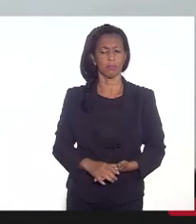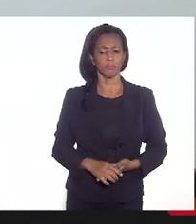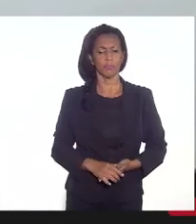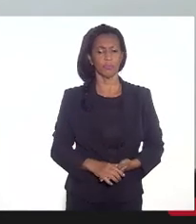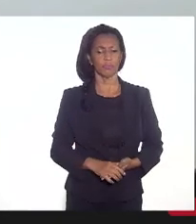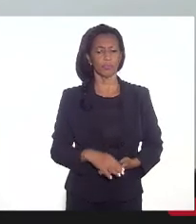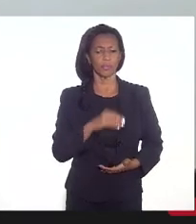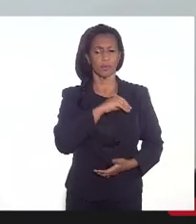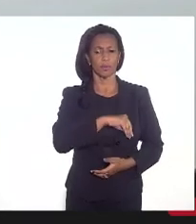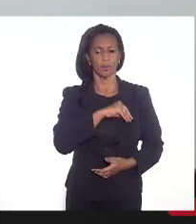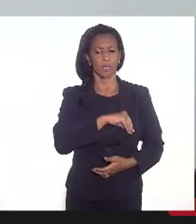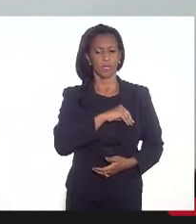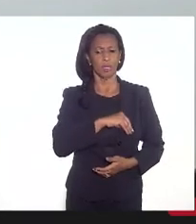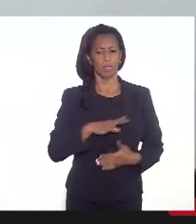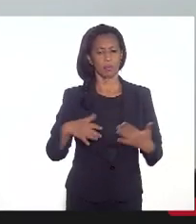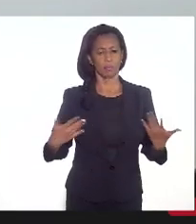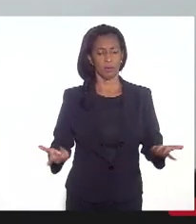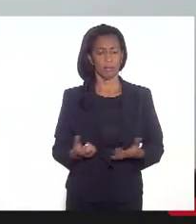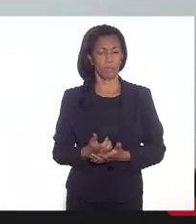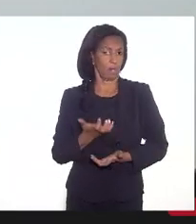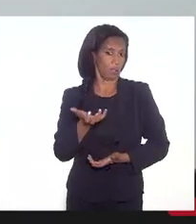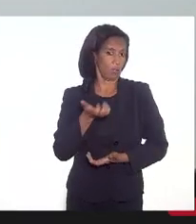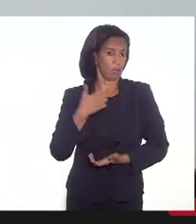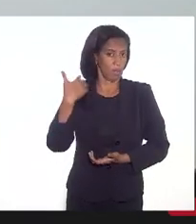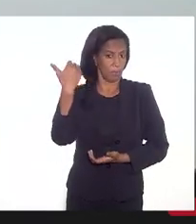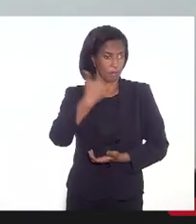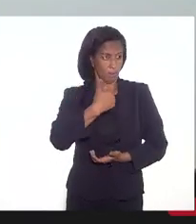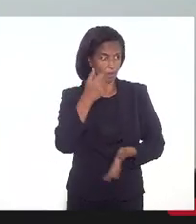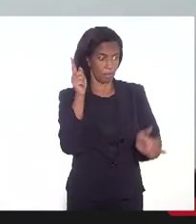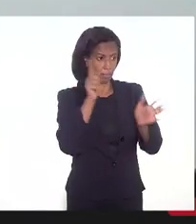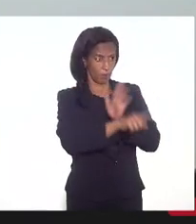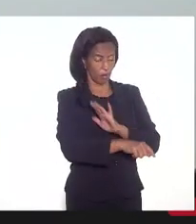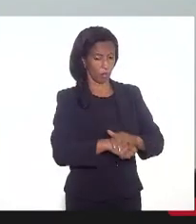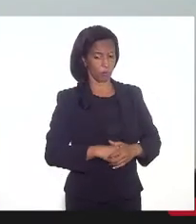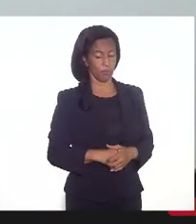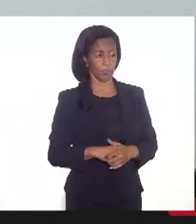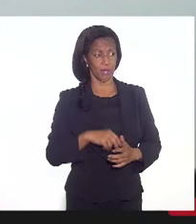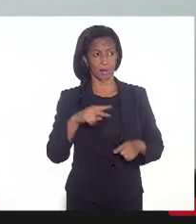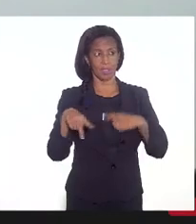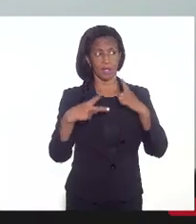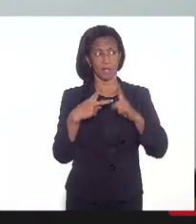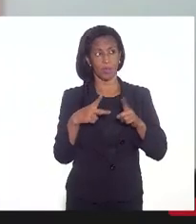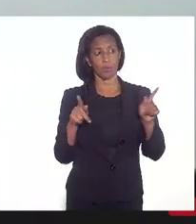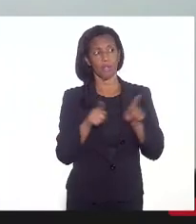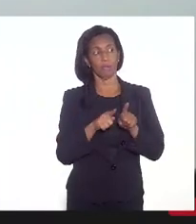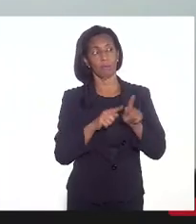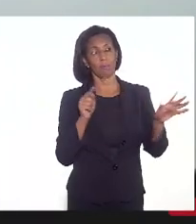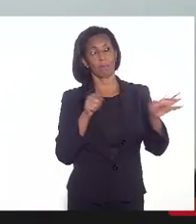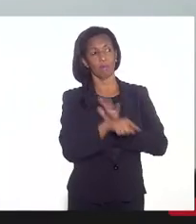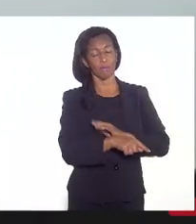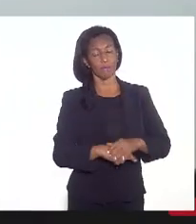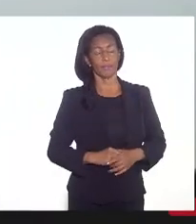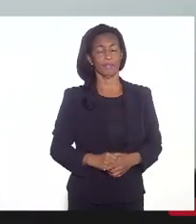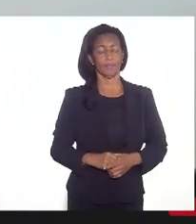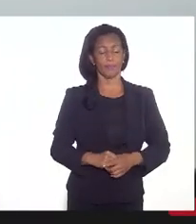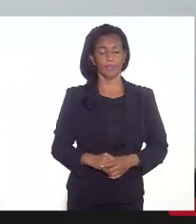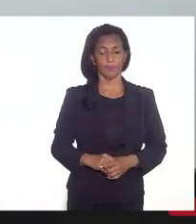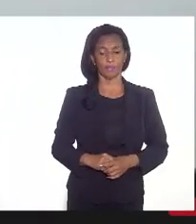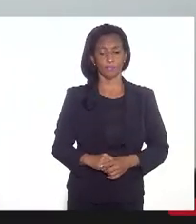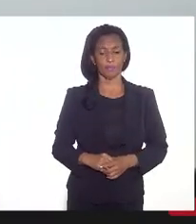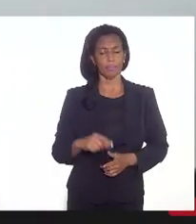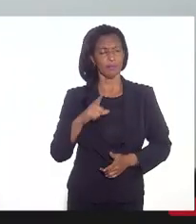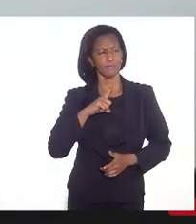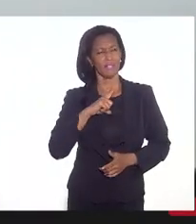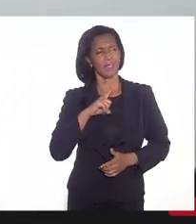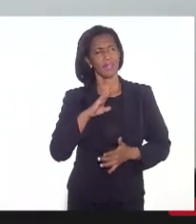dos salários, enfim, então eu queria fazer a primeira essa pergunta. A segunda coisa que eu queria perguntar, tem